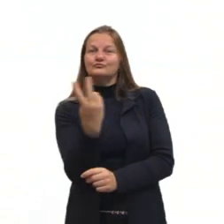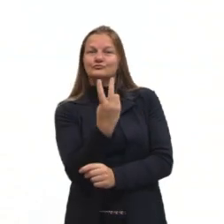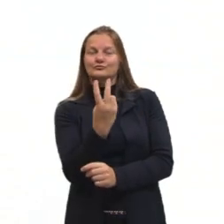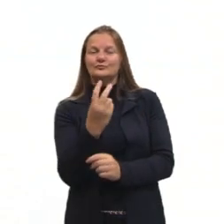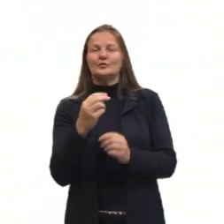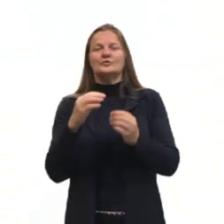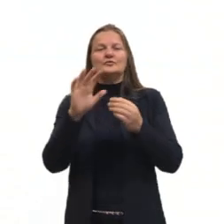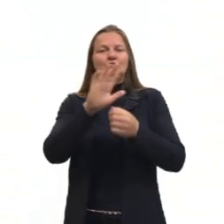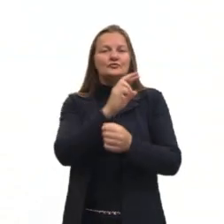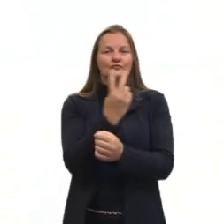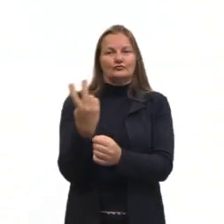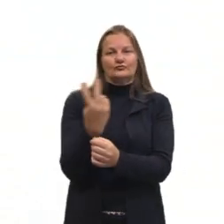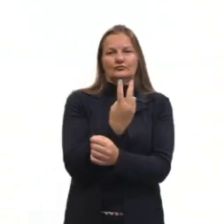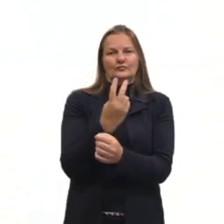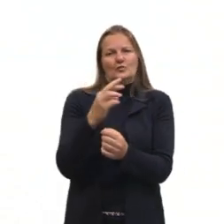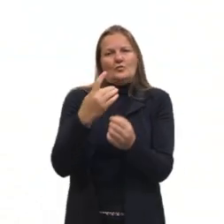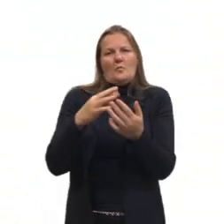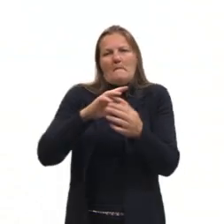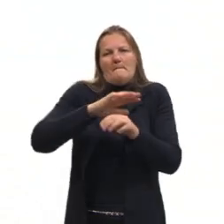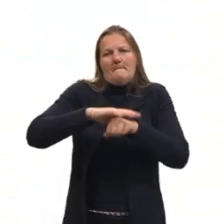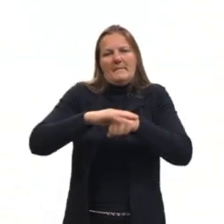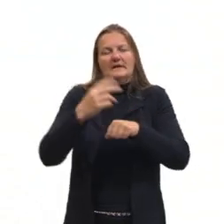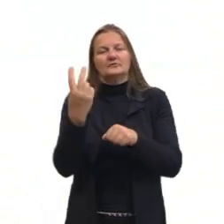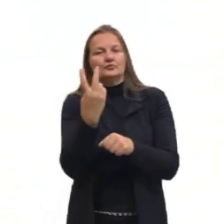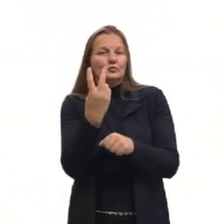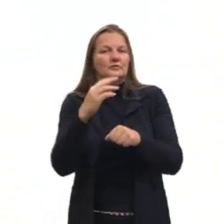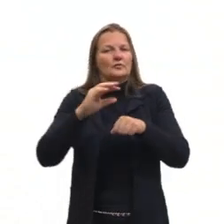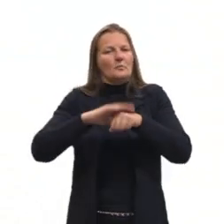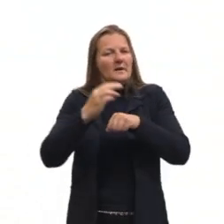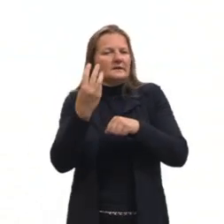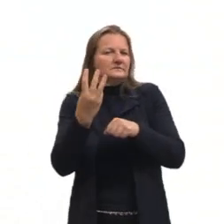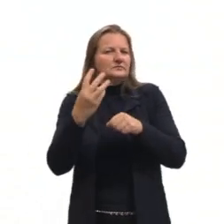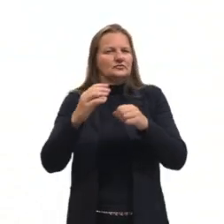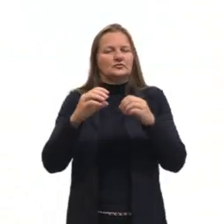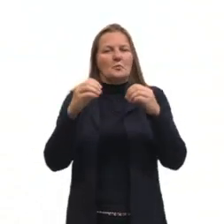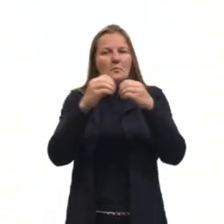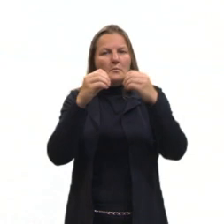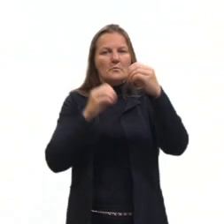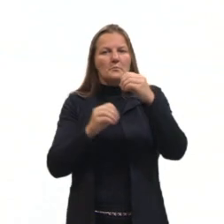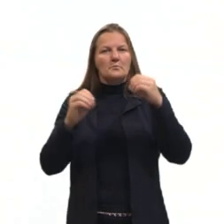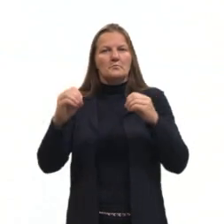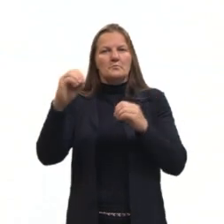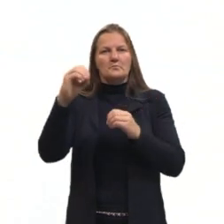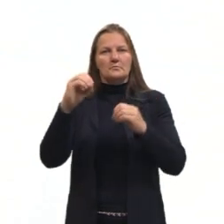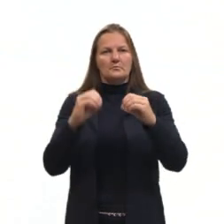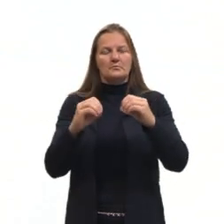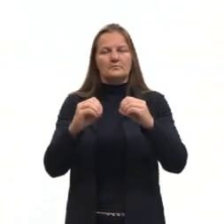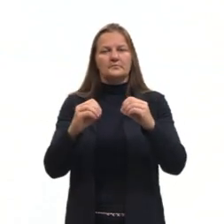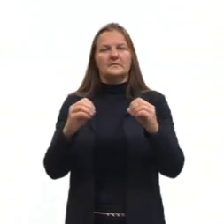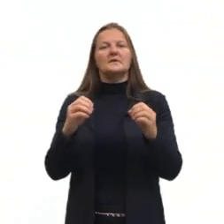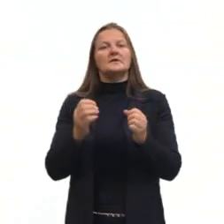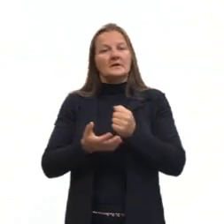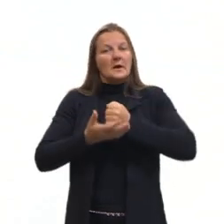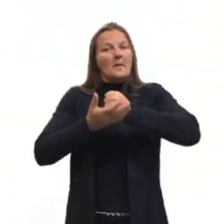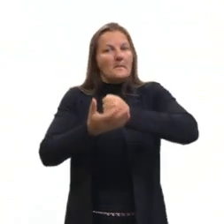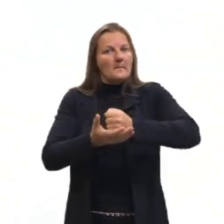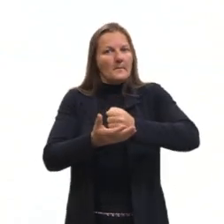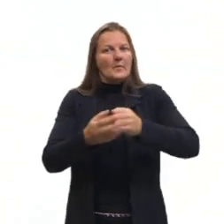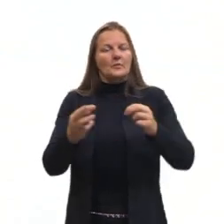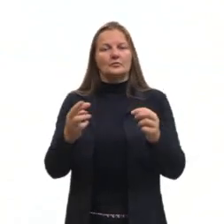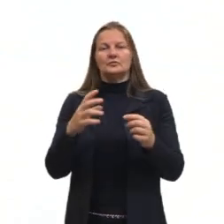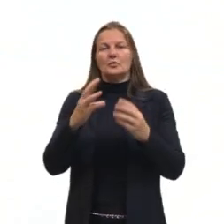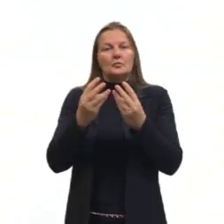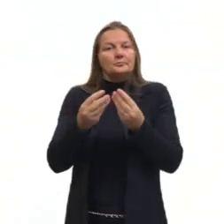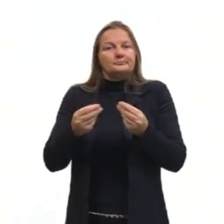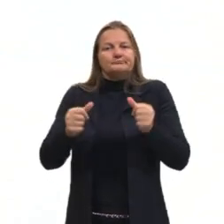todos os envolvidos, aqui nesse caso duas ou três partes, indivíduos, são beneficiados. Nenhum é